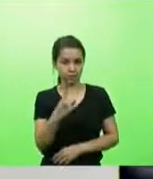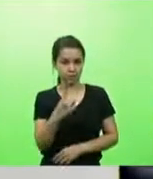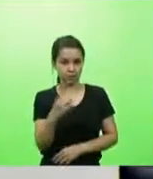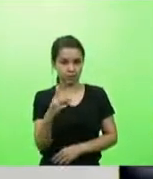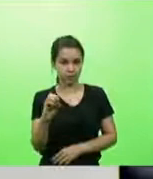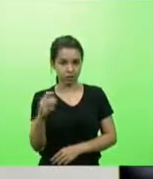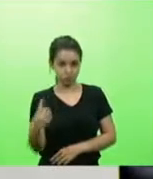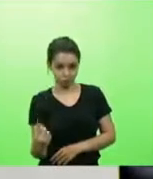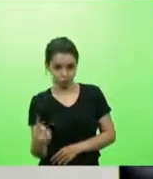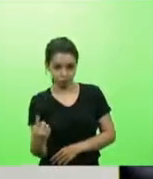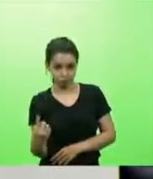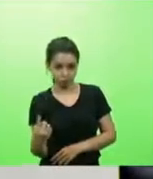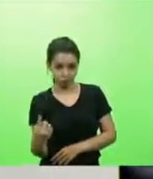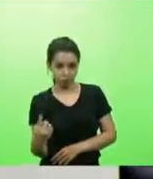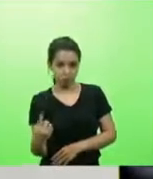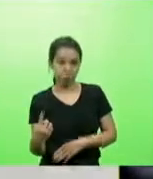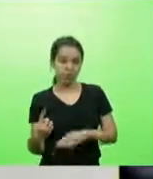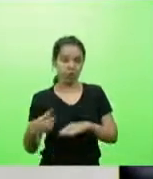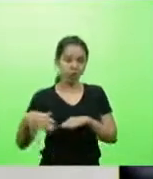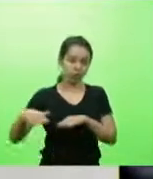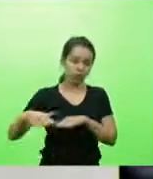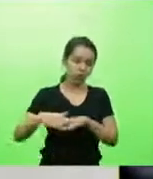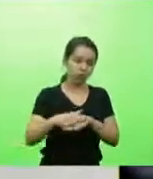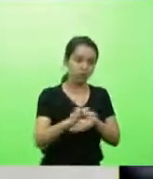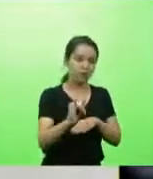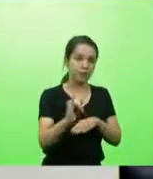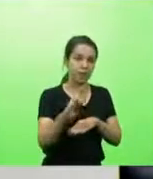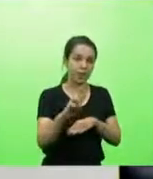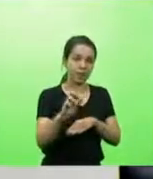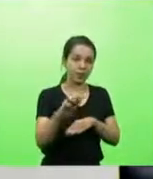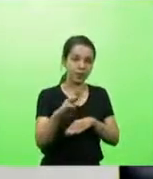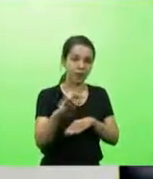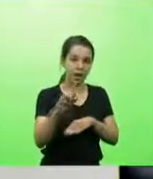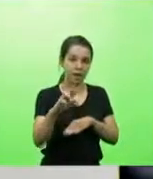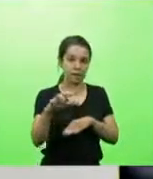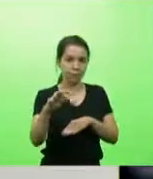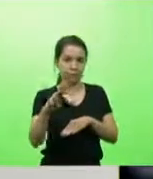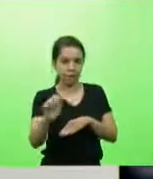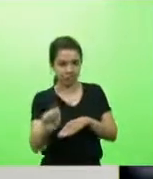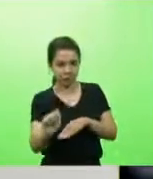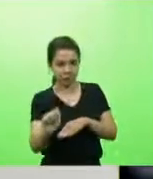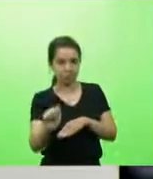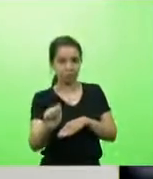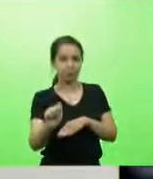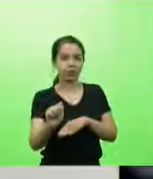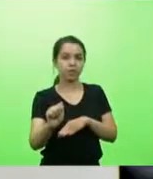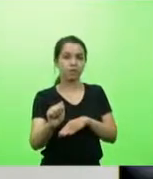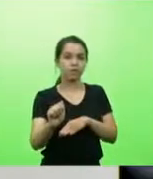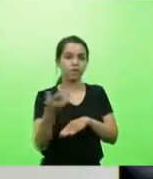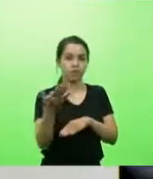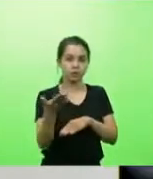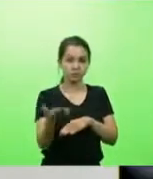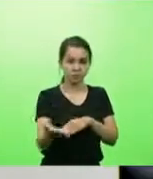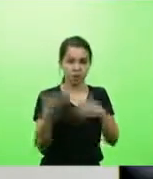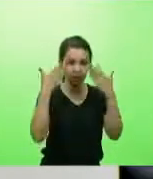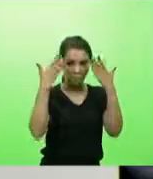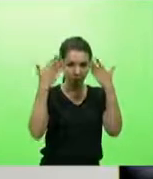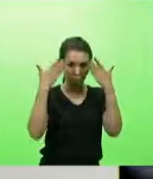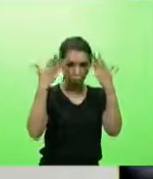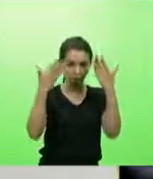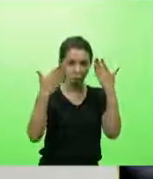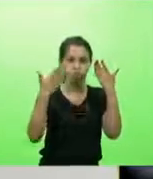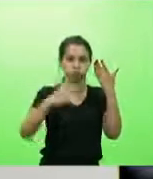Piraberaba, distrito de Piraberaba, deputado José Milton, vossa excelência, que é muito ligado à